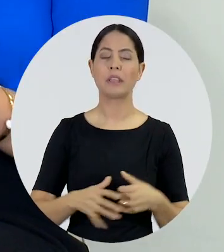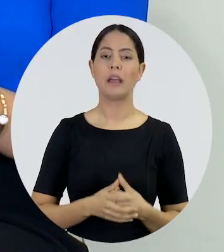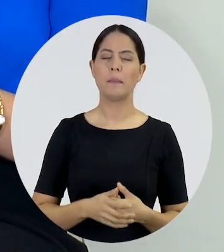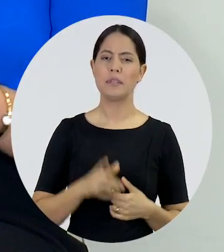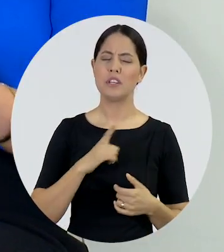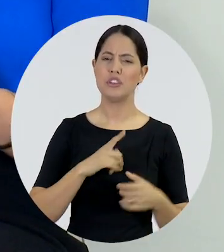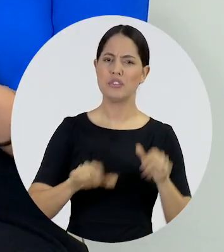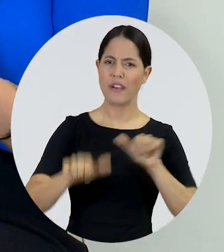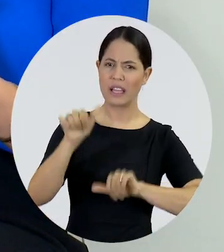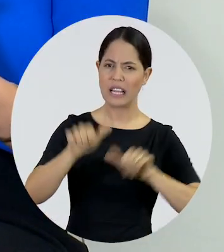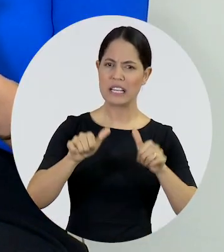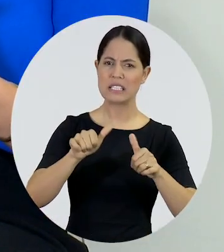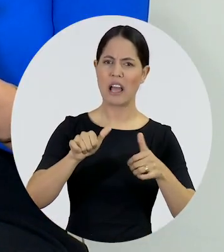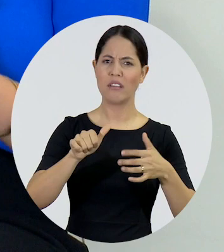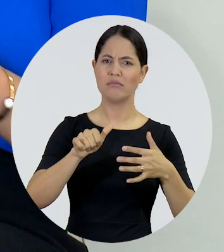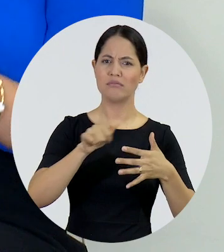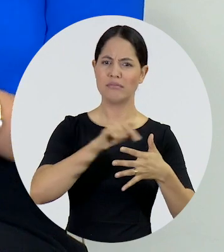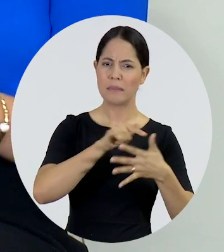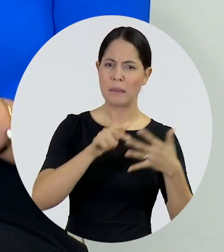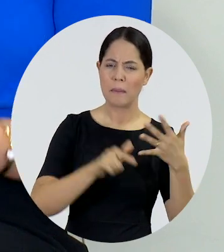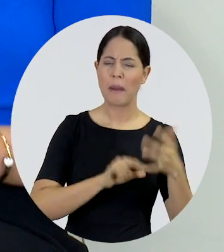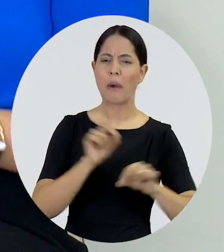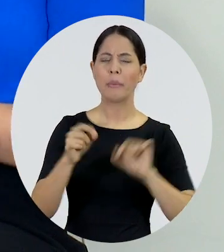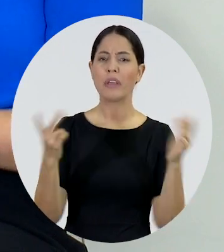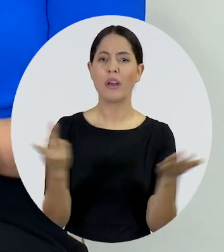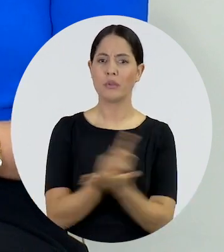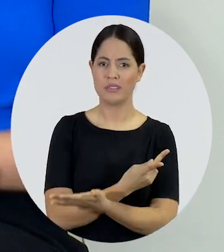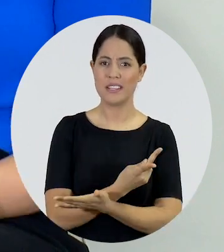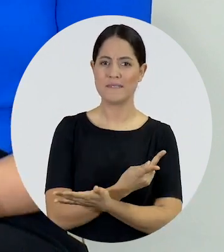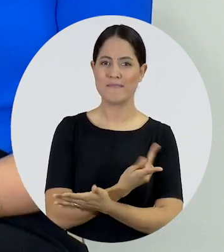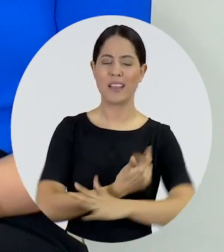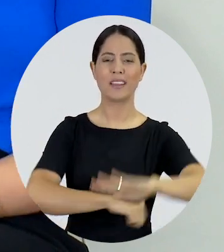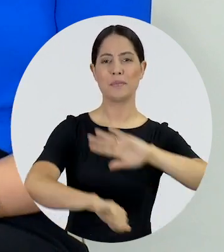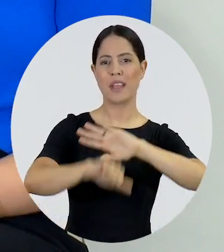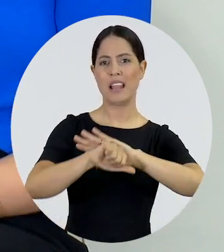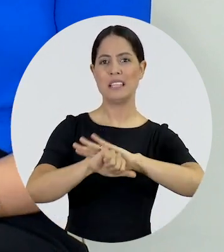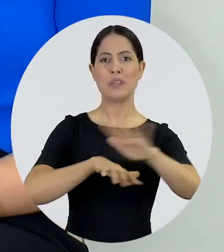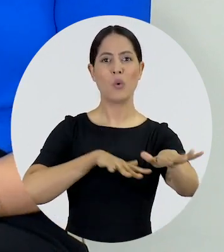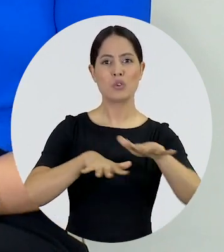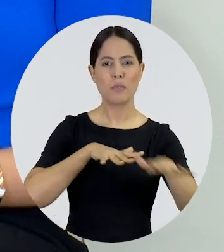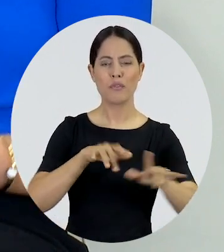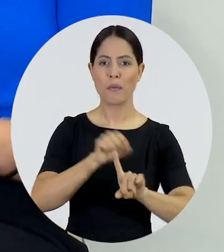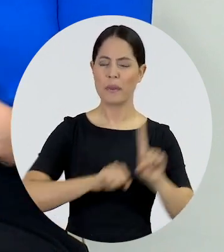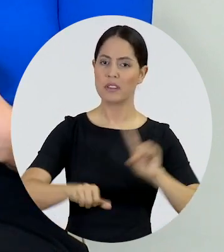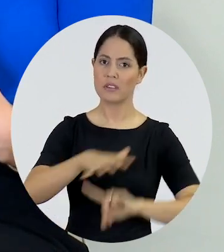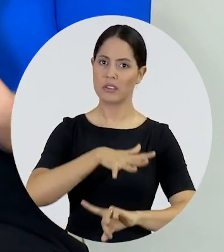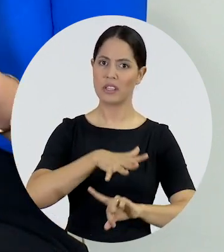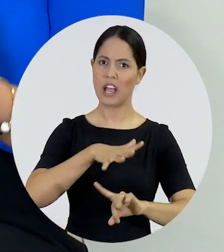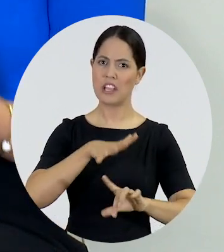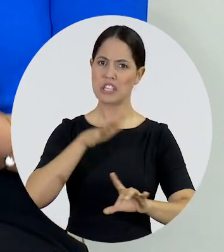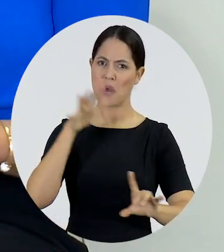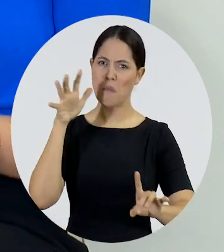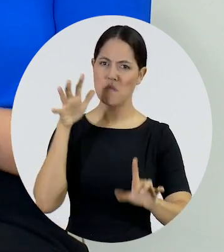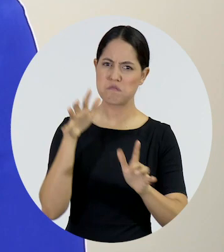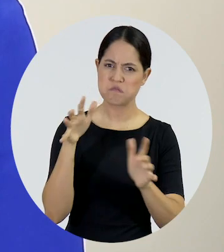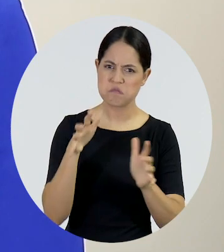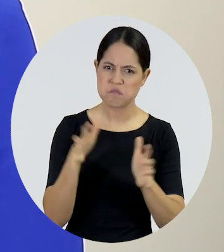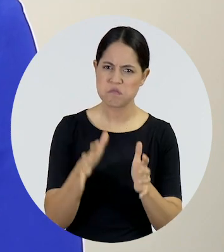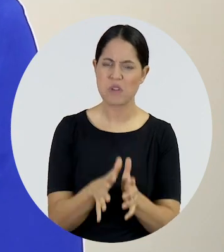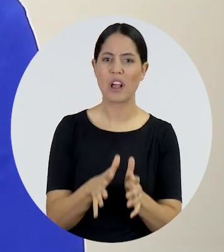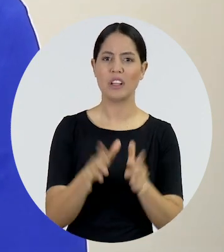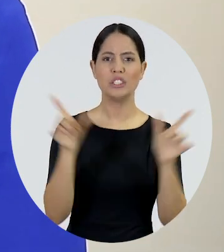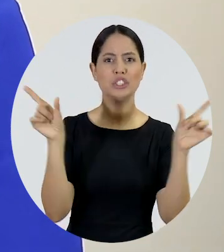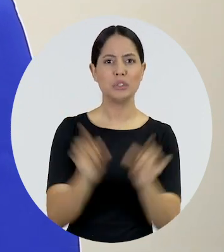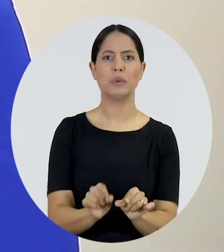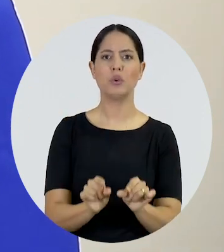vê um Estado, um país que cada vez mais criminaliza os seus movimentos sociais, cada vez mais restringe a